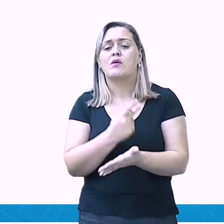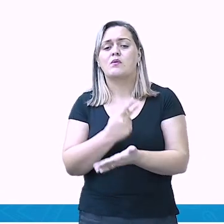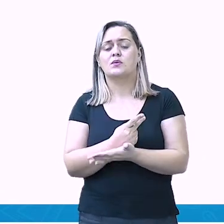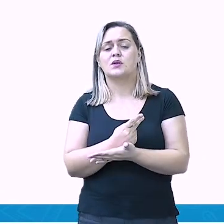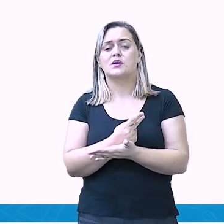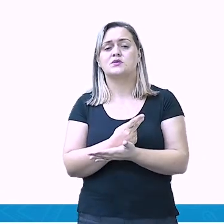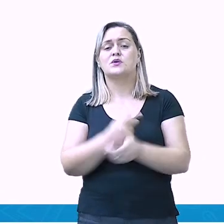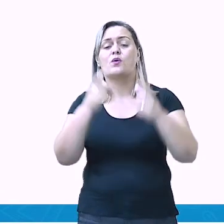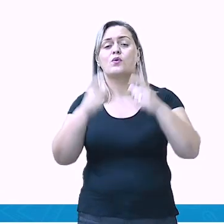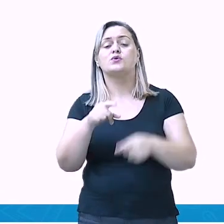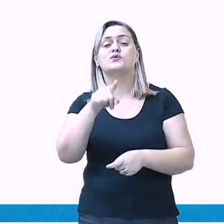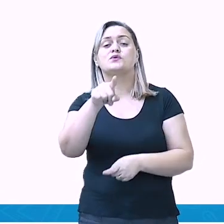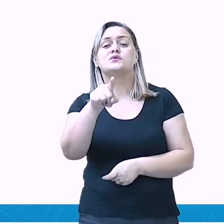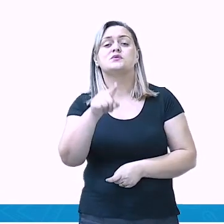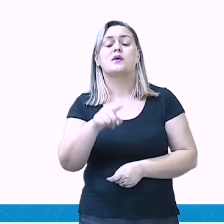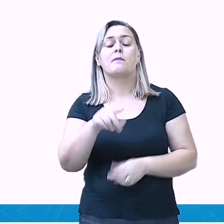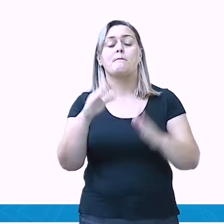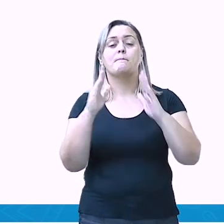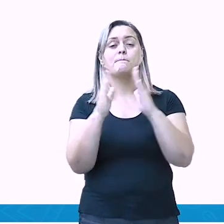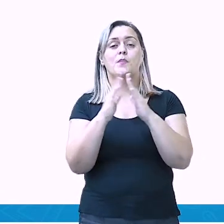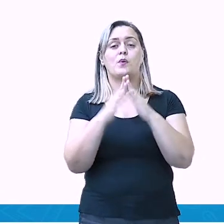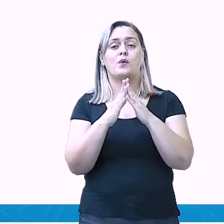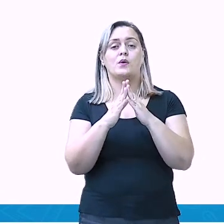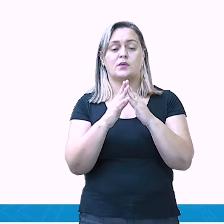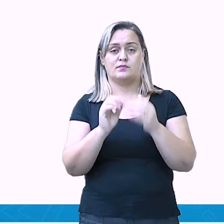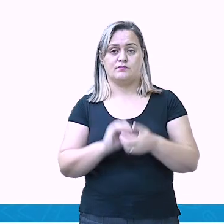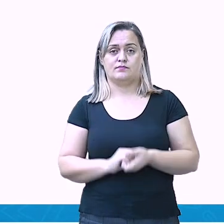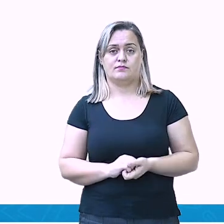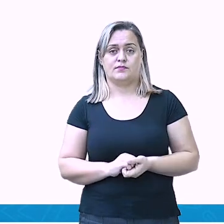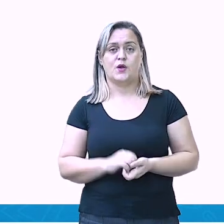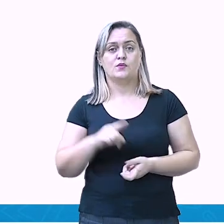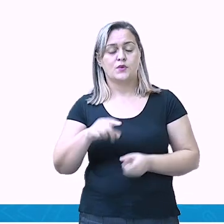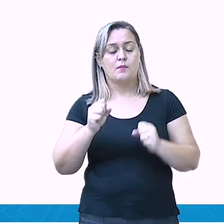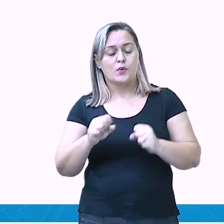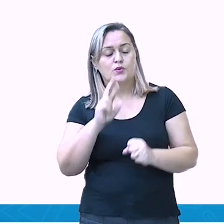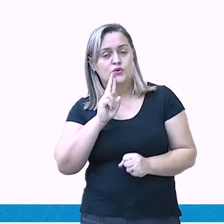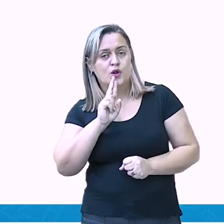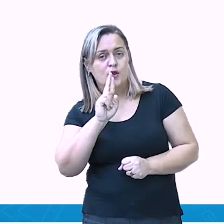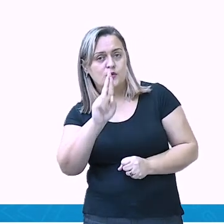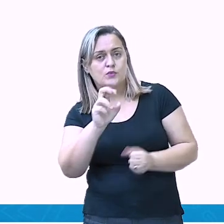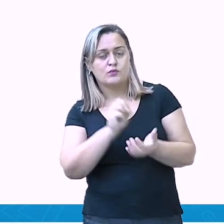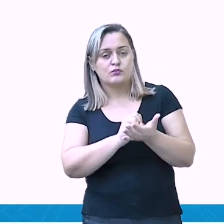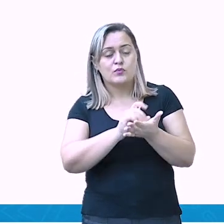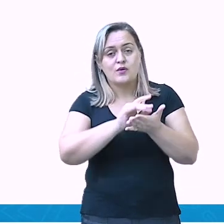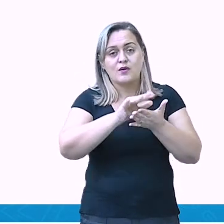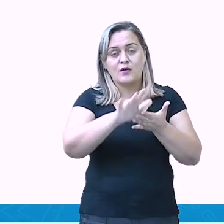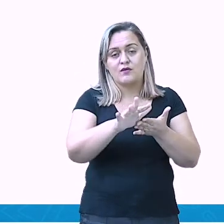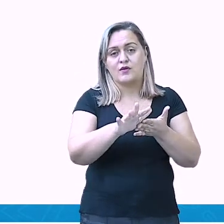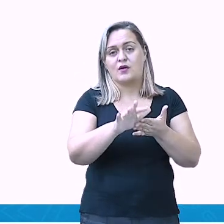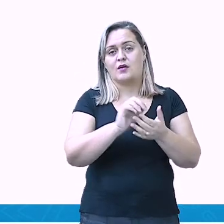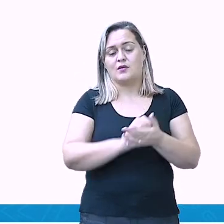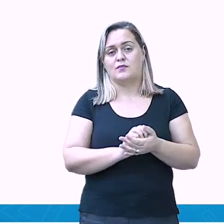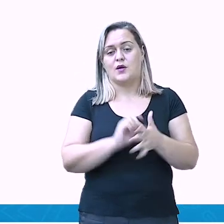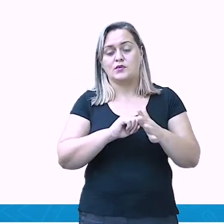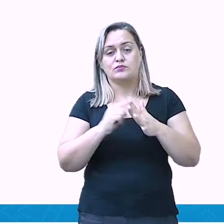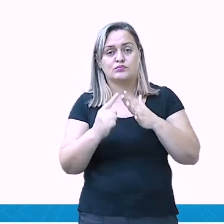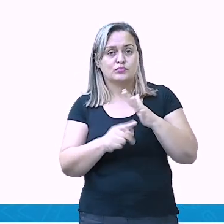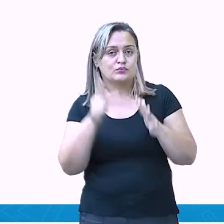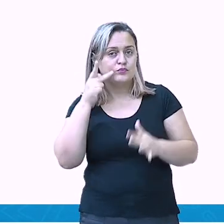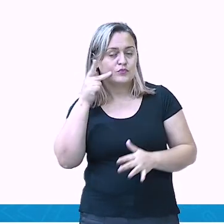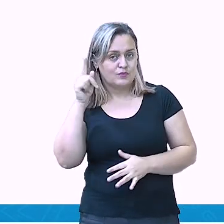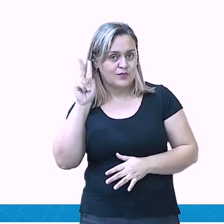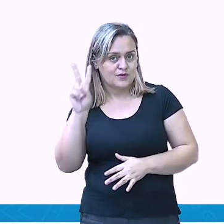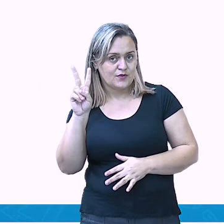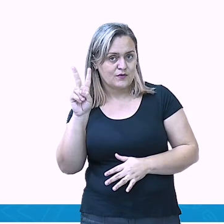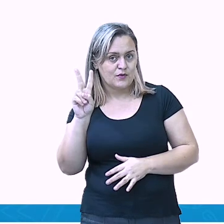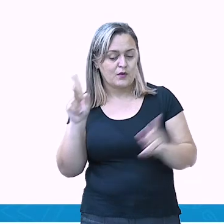principais aqui que eu falei no início. A falta de vegetação. A falta de árvores,